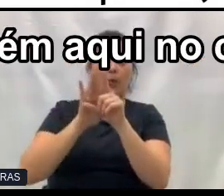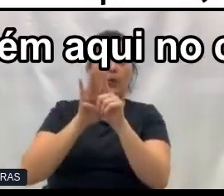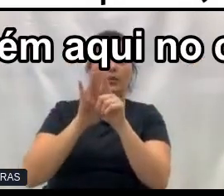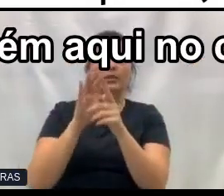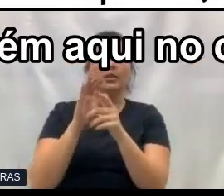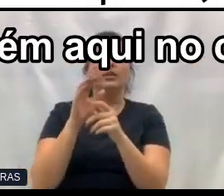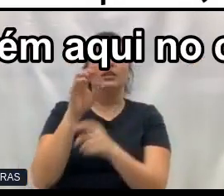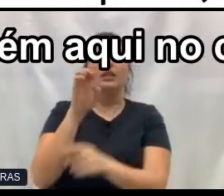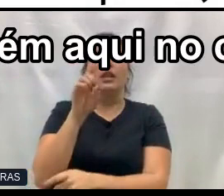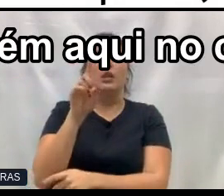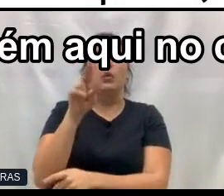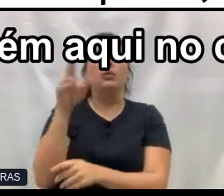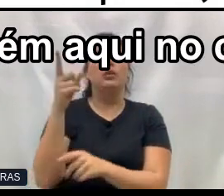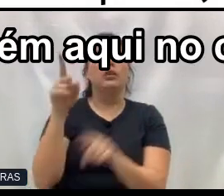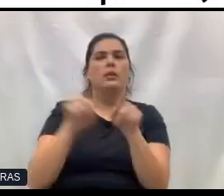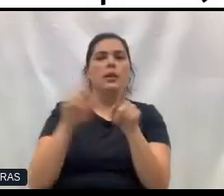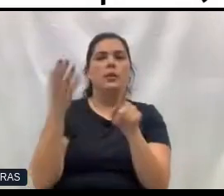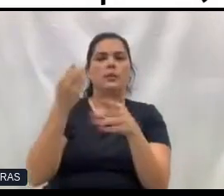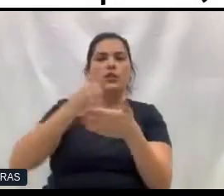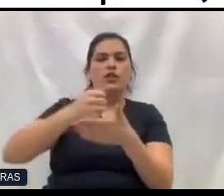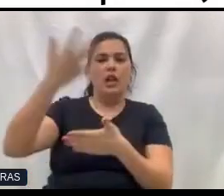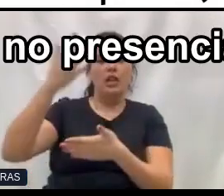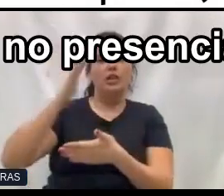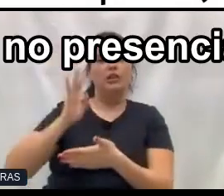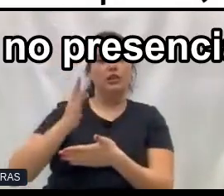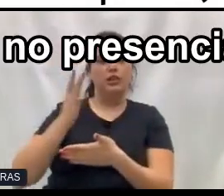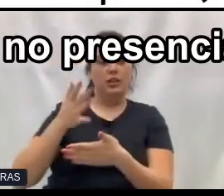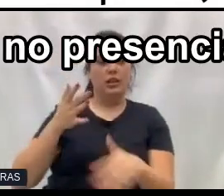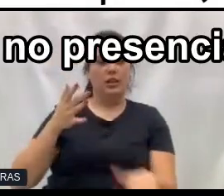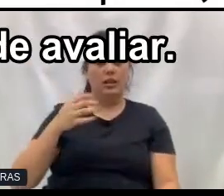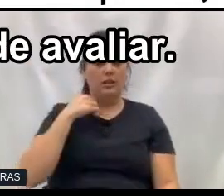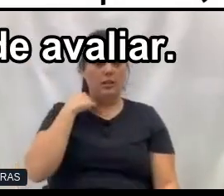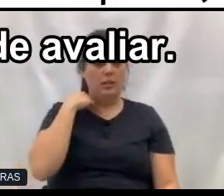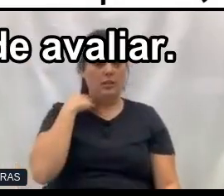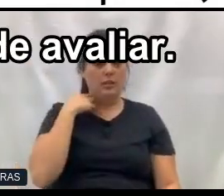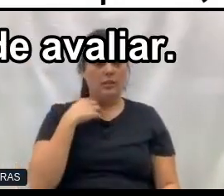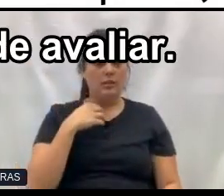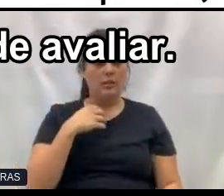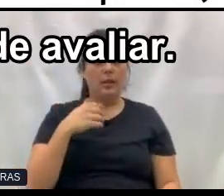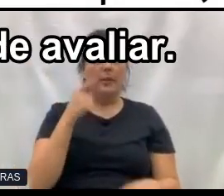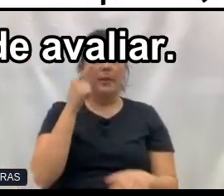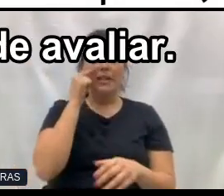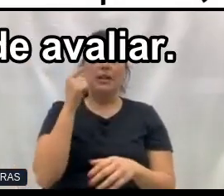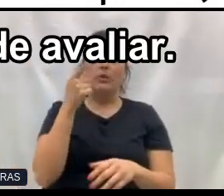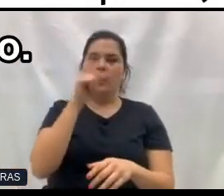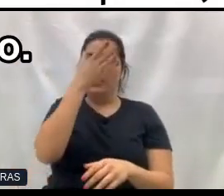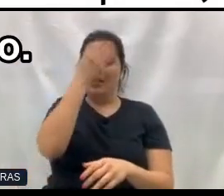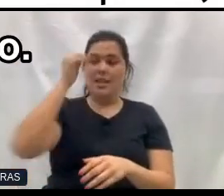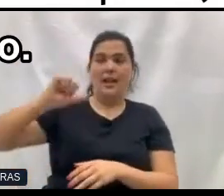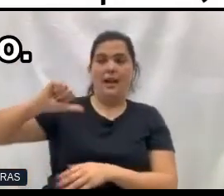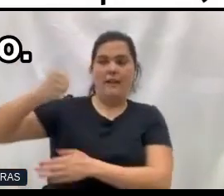Edu já colocou também aqui no chat, para quem está aqui no presencial, não esqueçam de avaliar, obrigado,